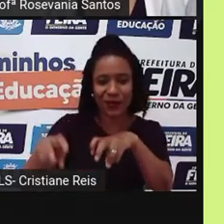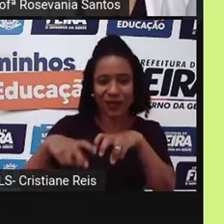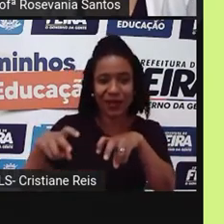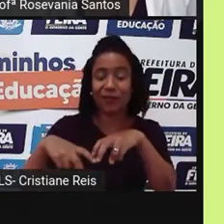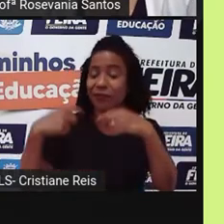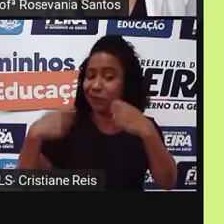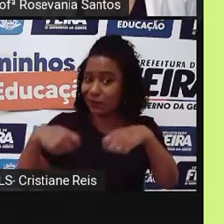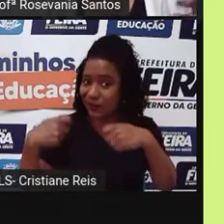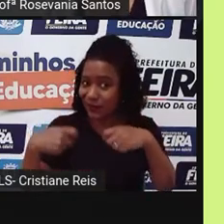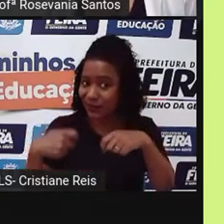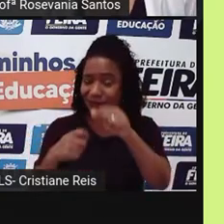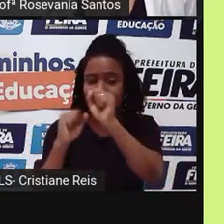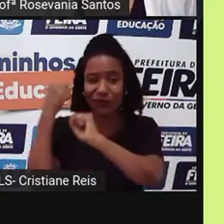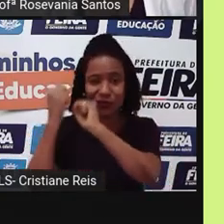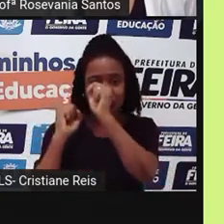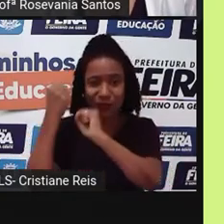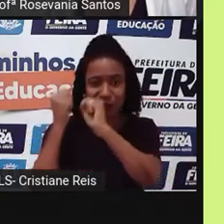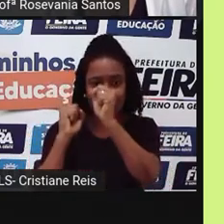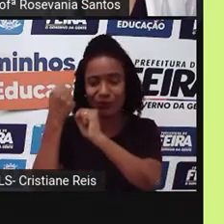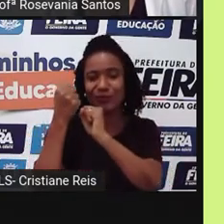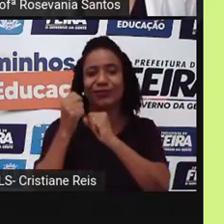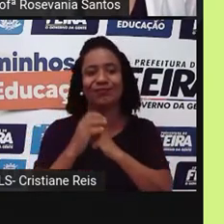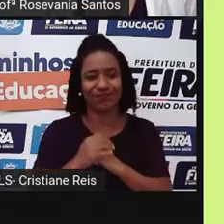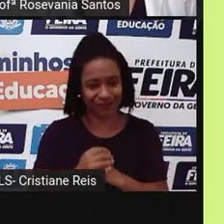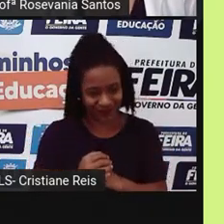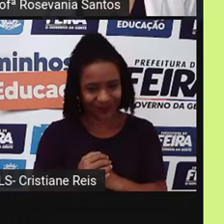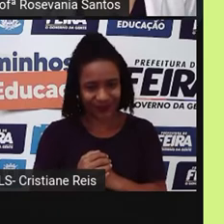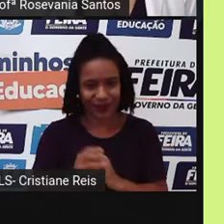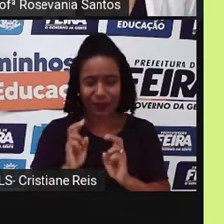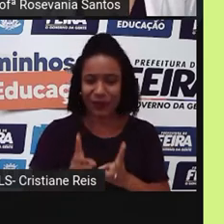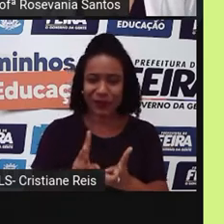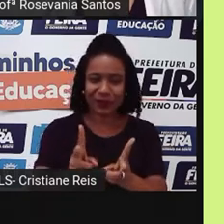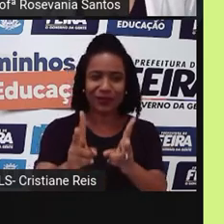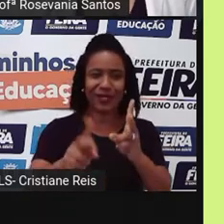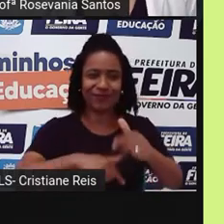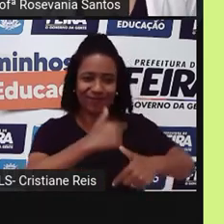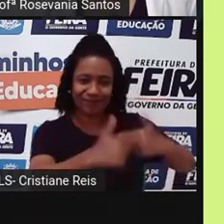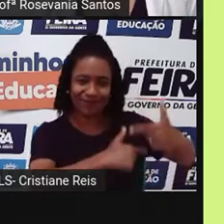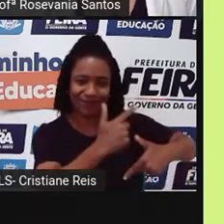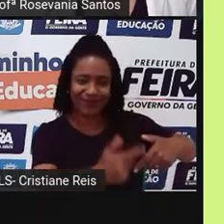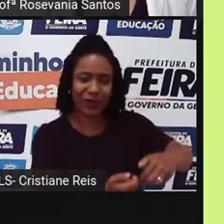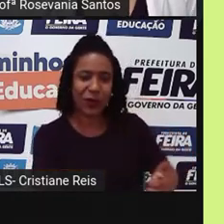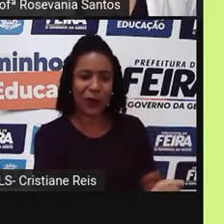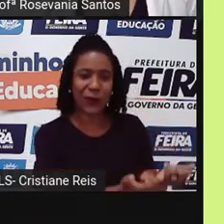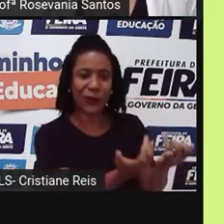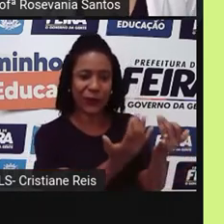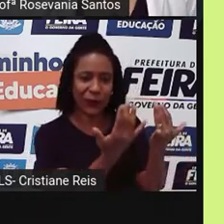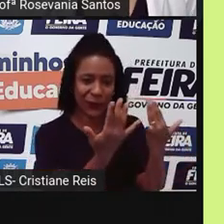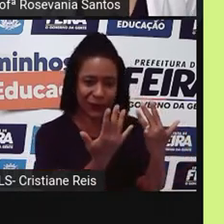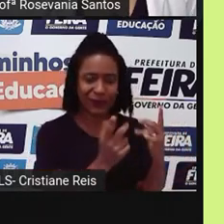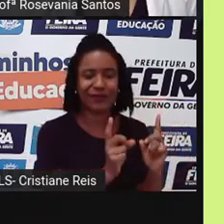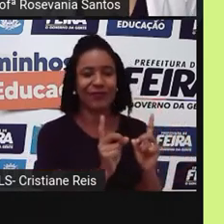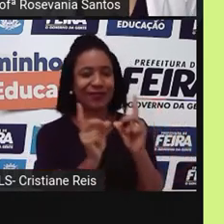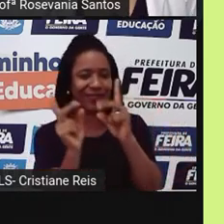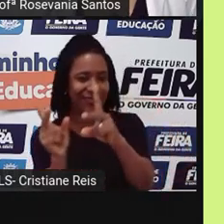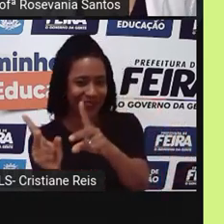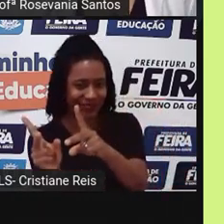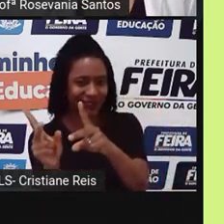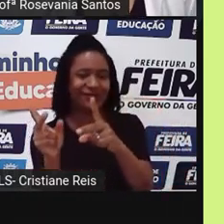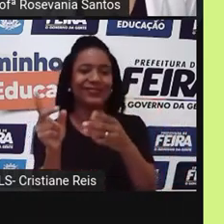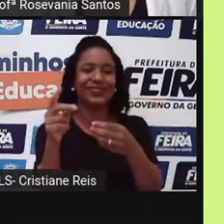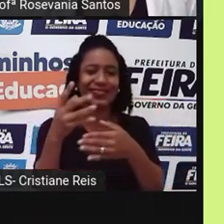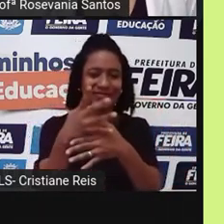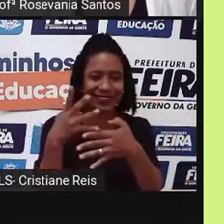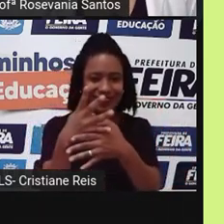industrializados para que ele continue produzindo, né? Então, o que acontece? Esses investimentos,